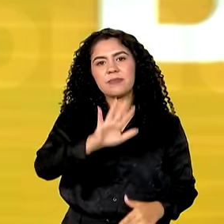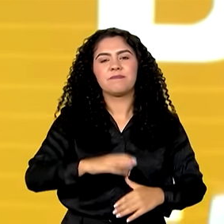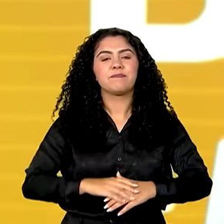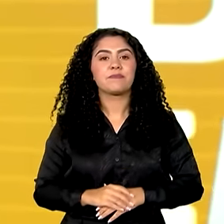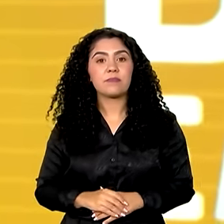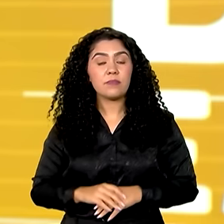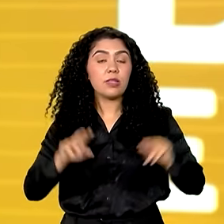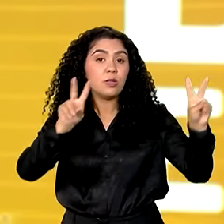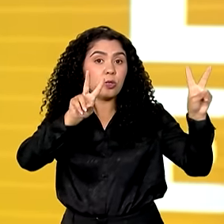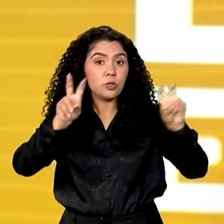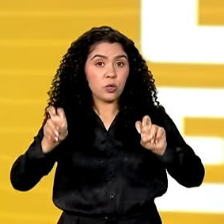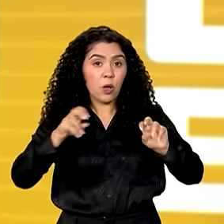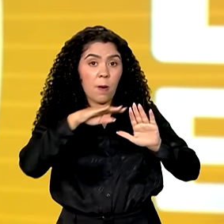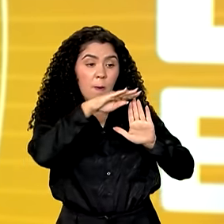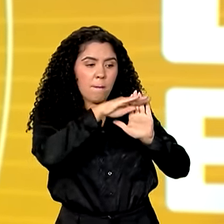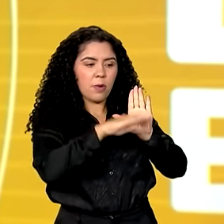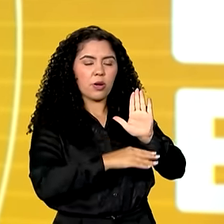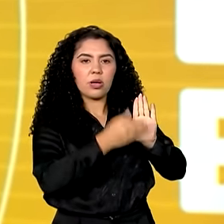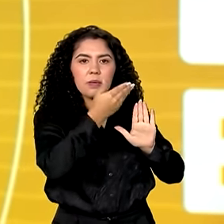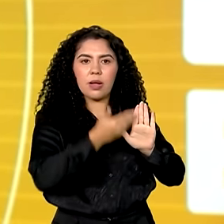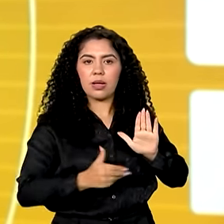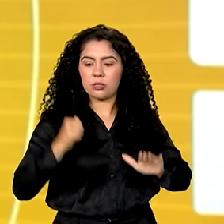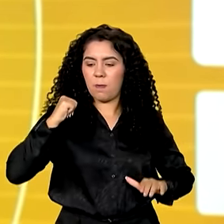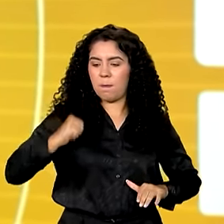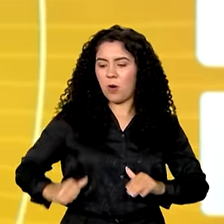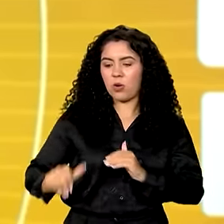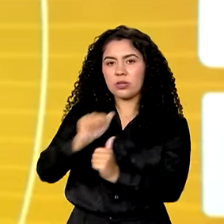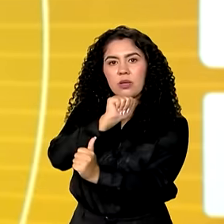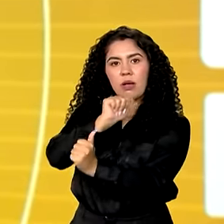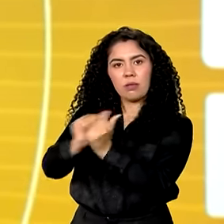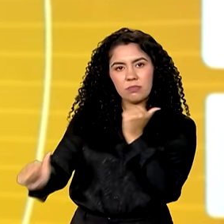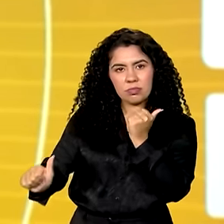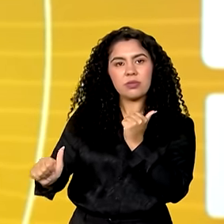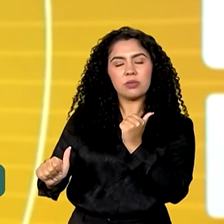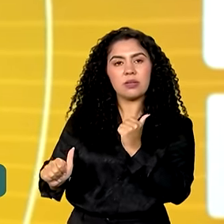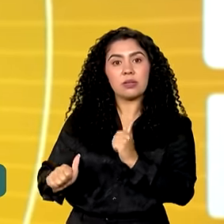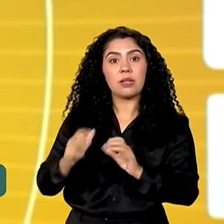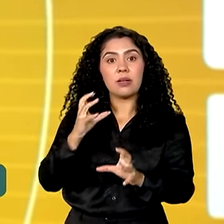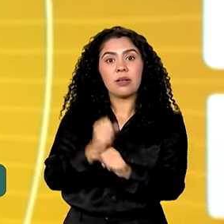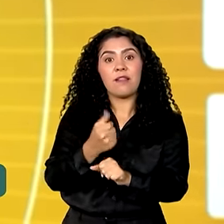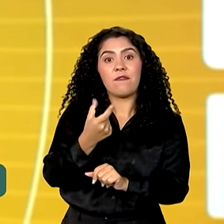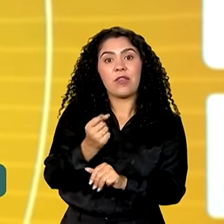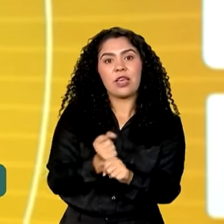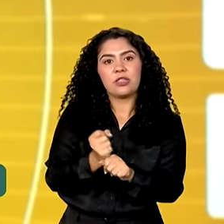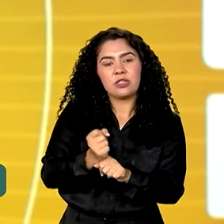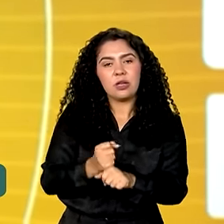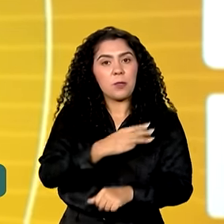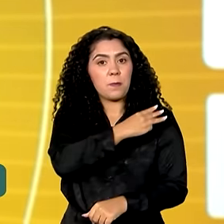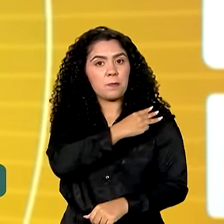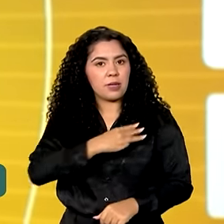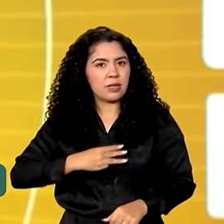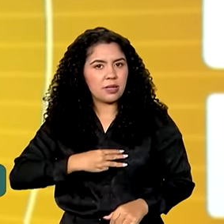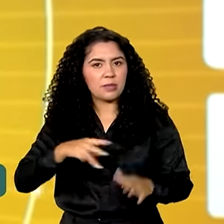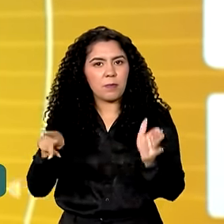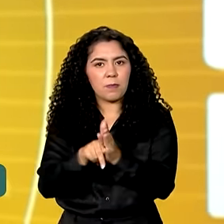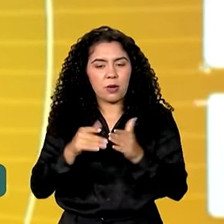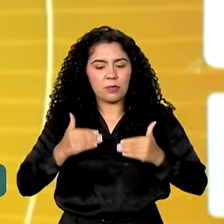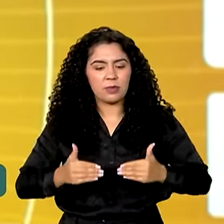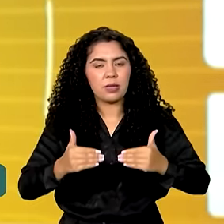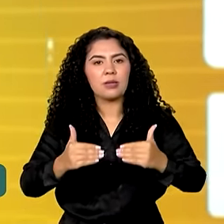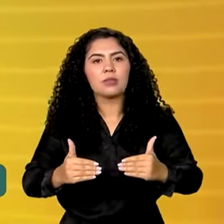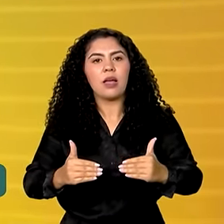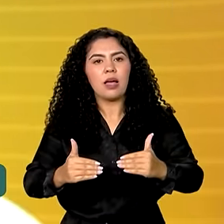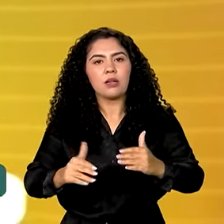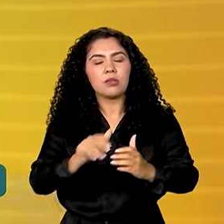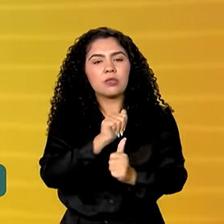O programa Bolsa Atleta completa 20 anos e o ministro do Esporte falou sobre o programa na Voz do Brasil. André Fufuca